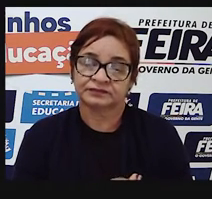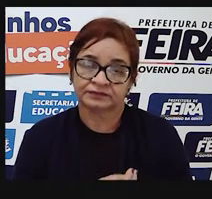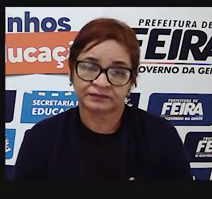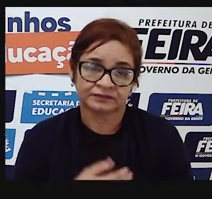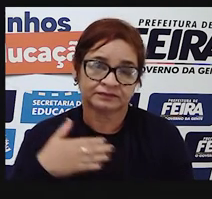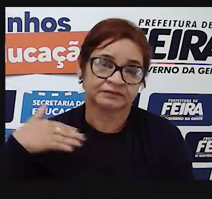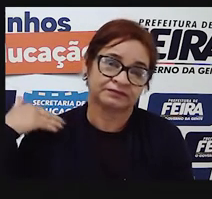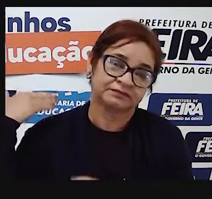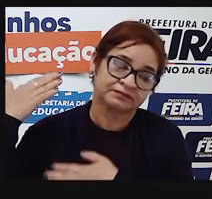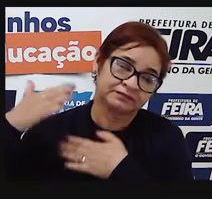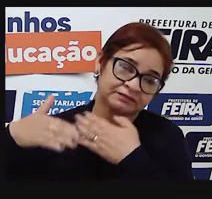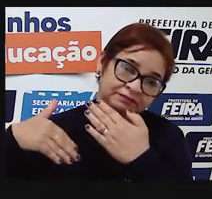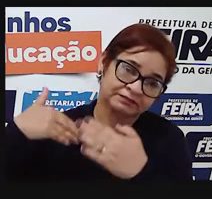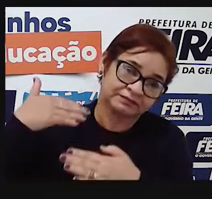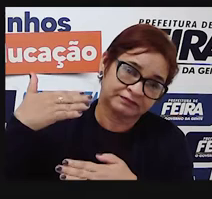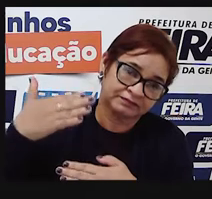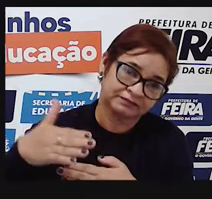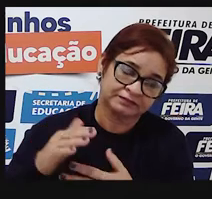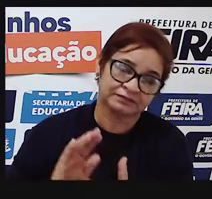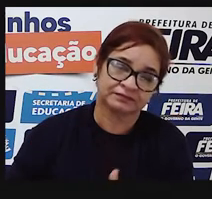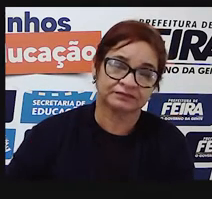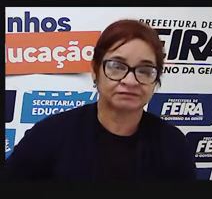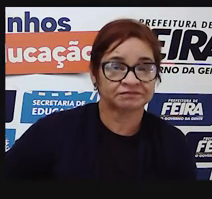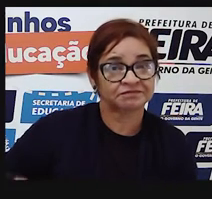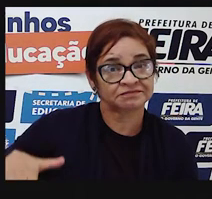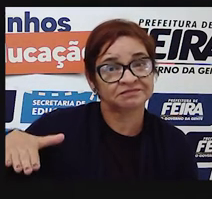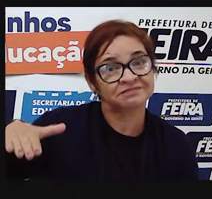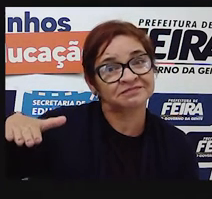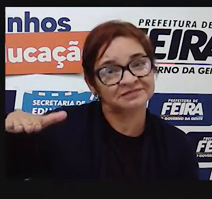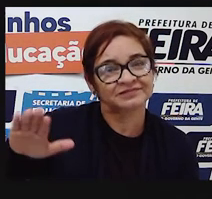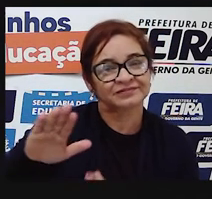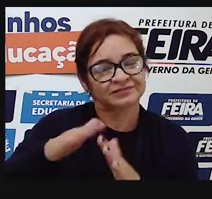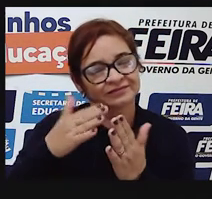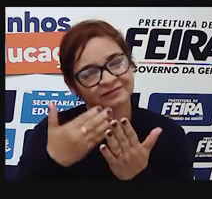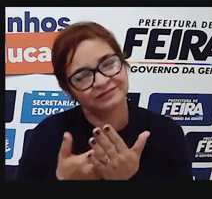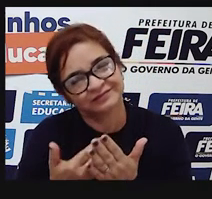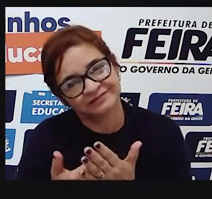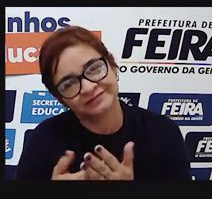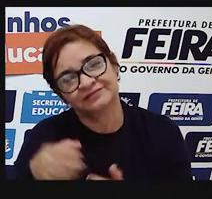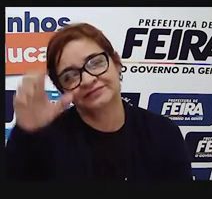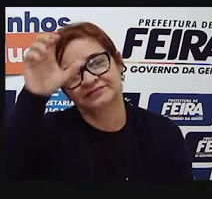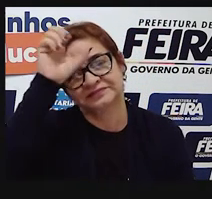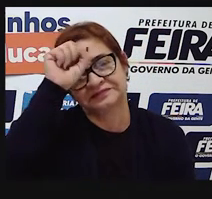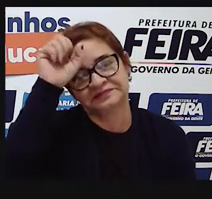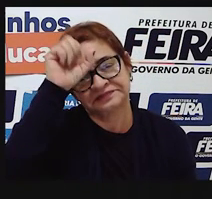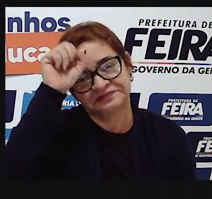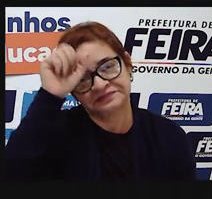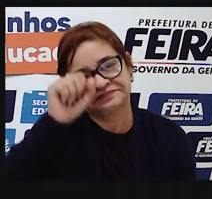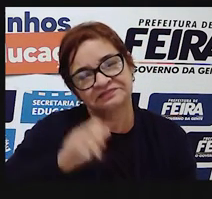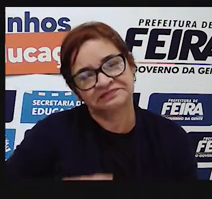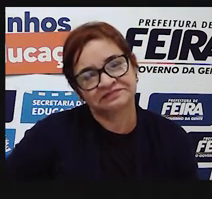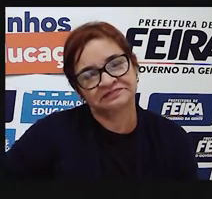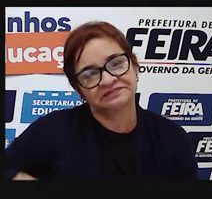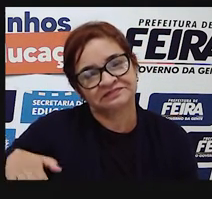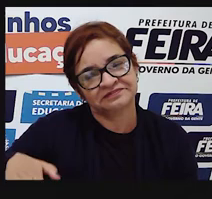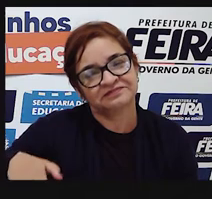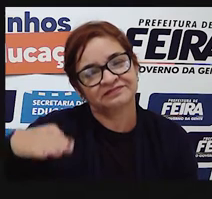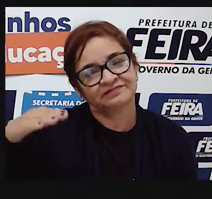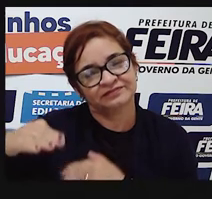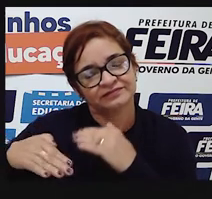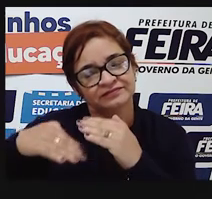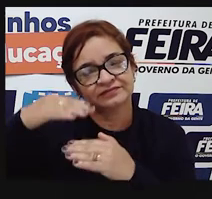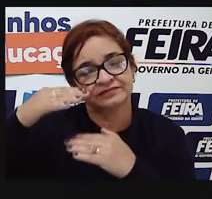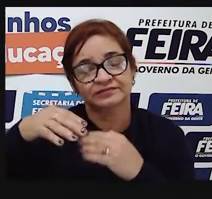a idade pequena, quando nós começamos lá no infantil, depois aparece,